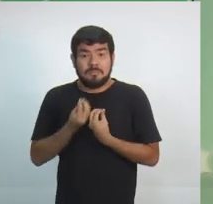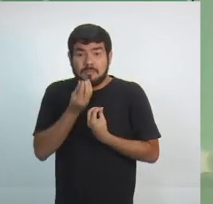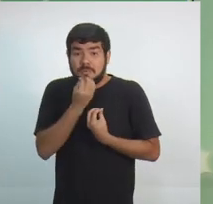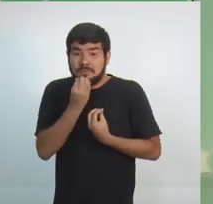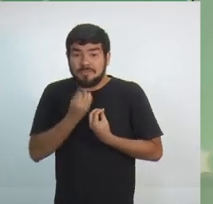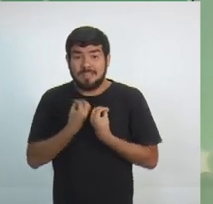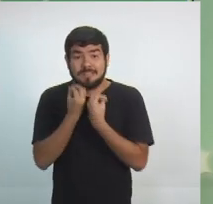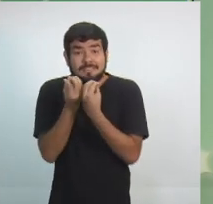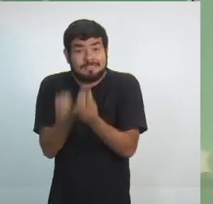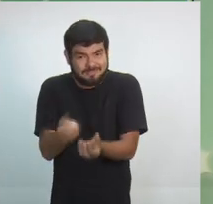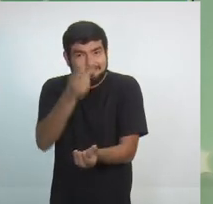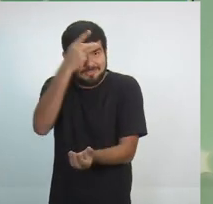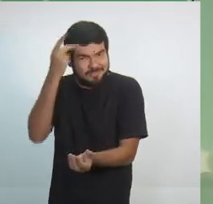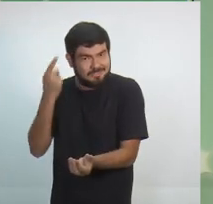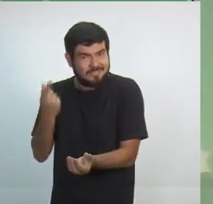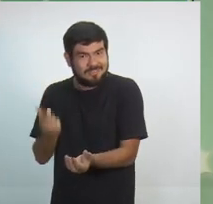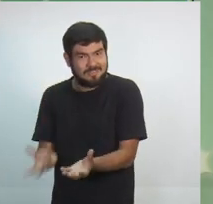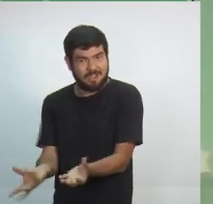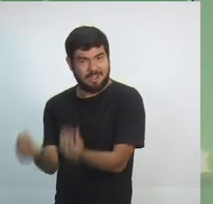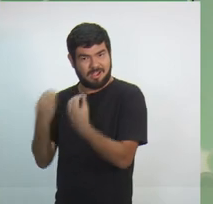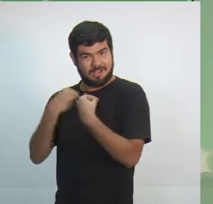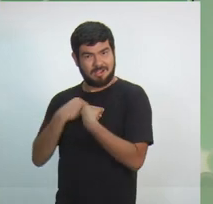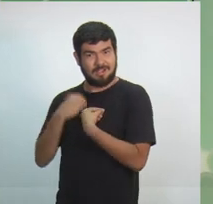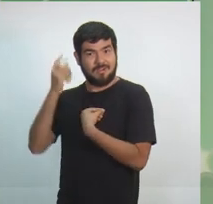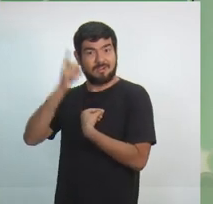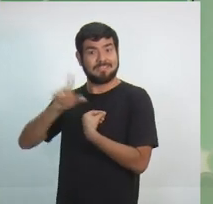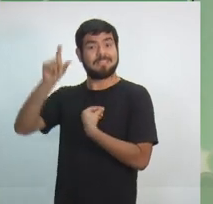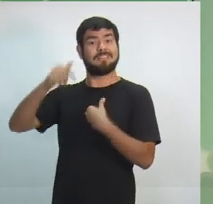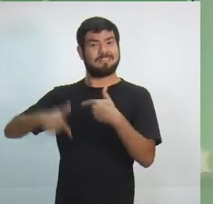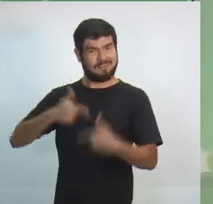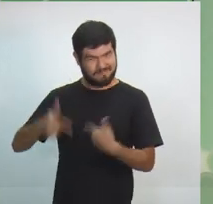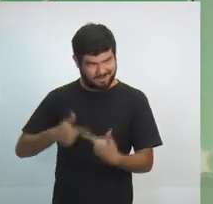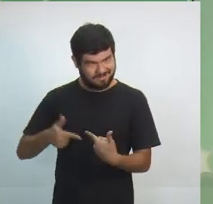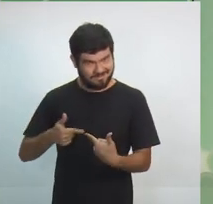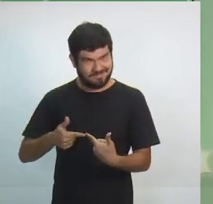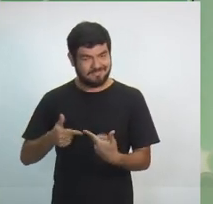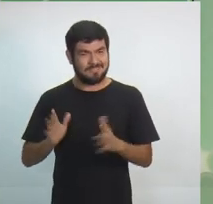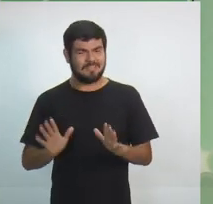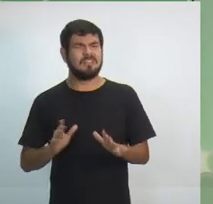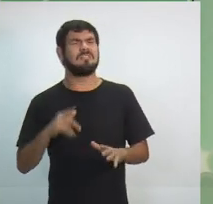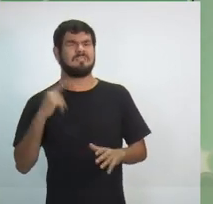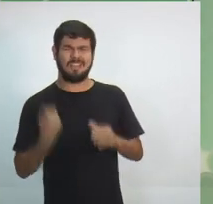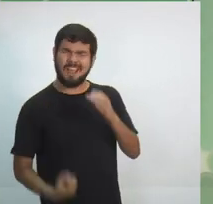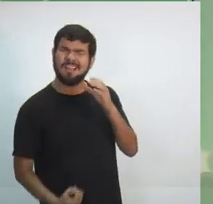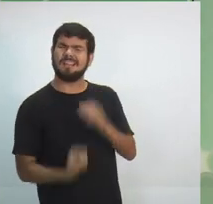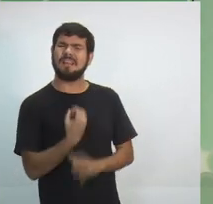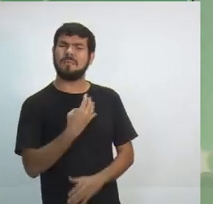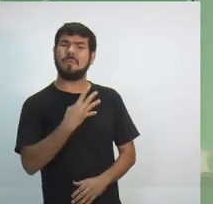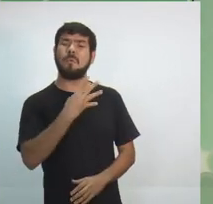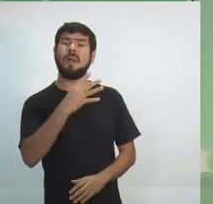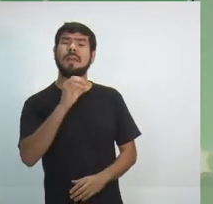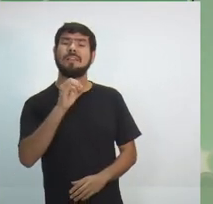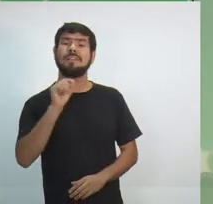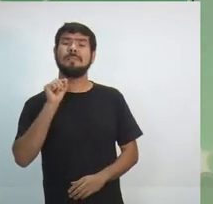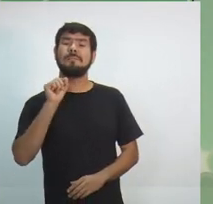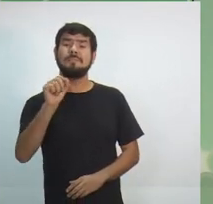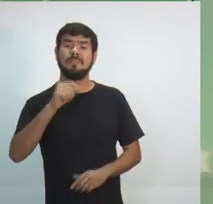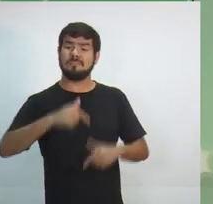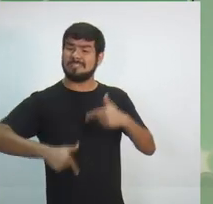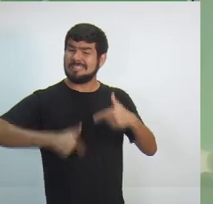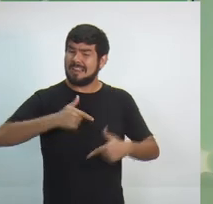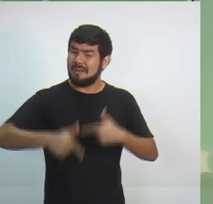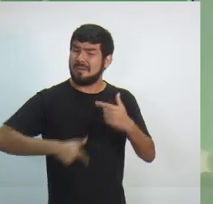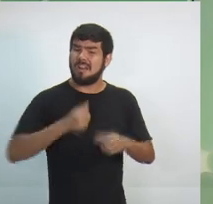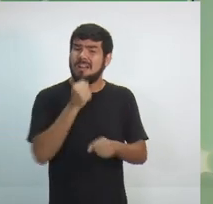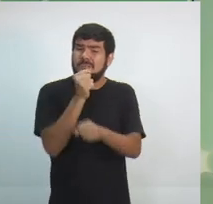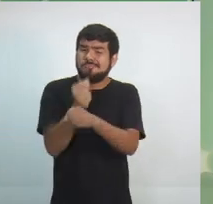Veja bem, nós criamos 40 mil empregos diretos em 1.300 obras que fizemos no